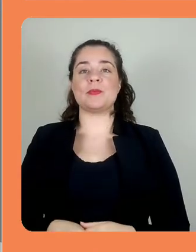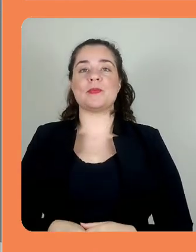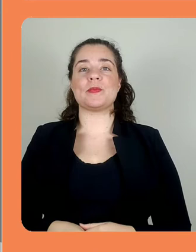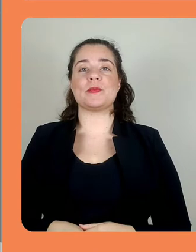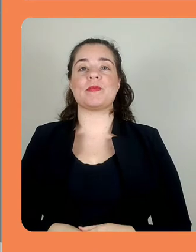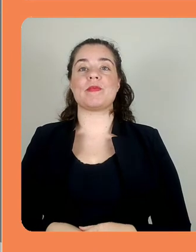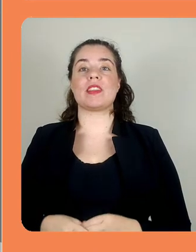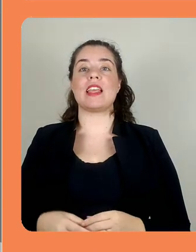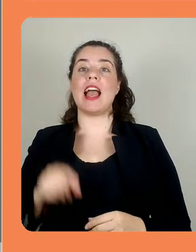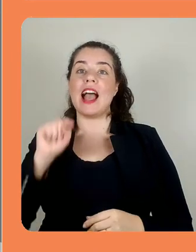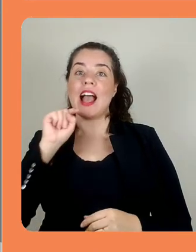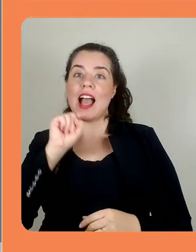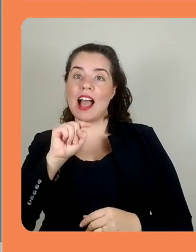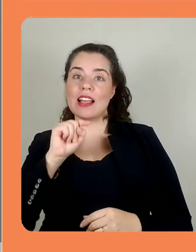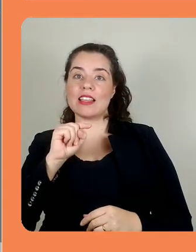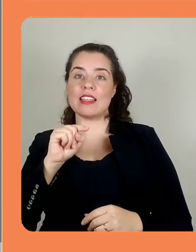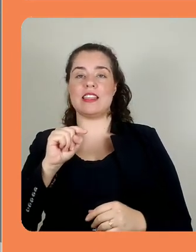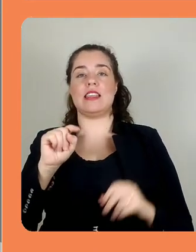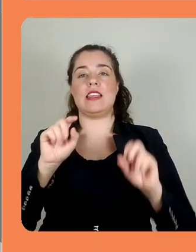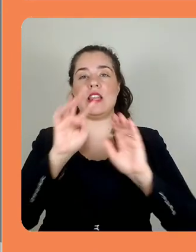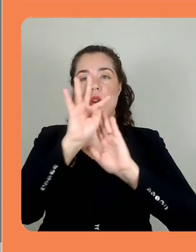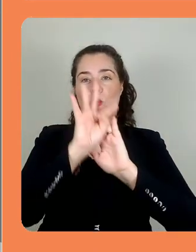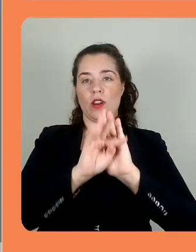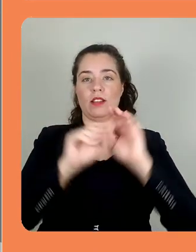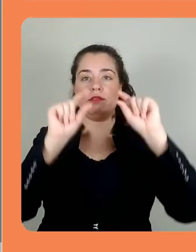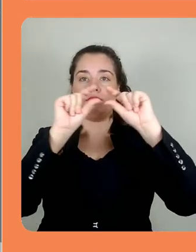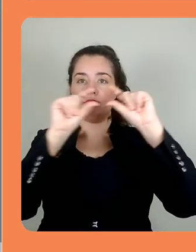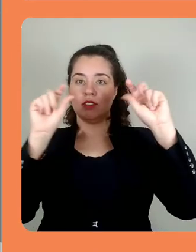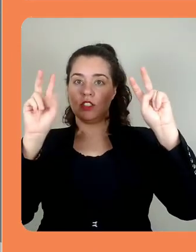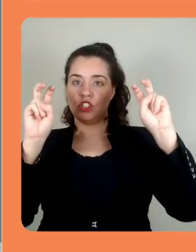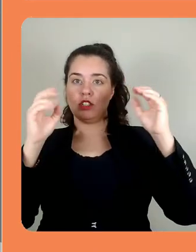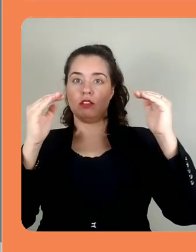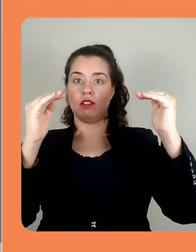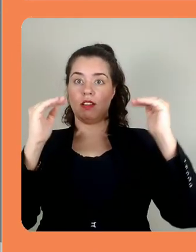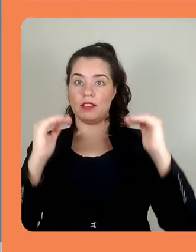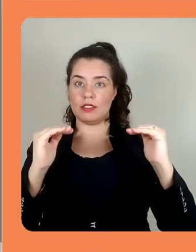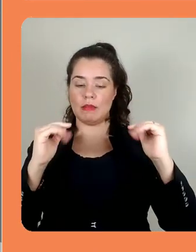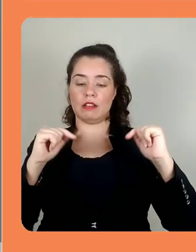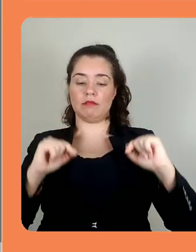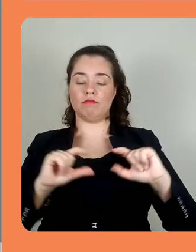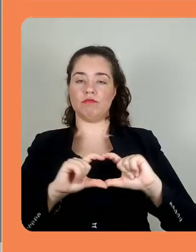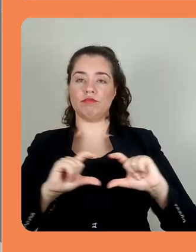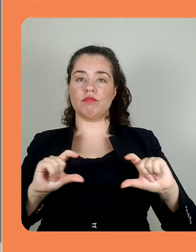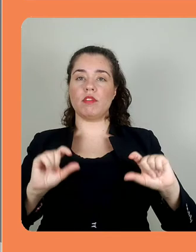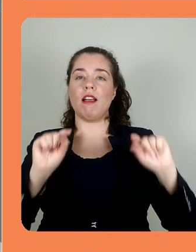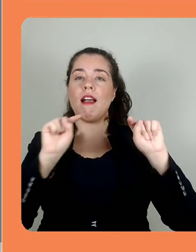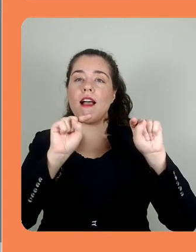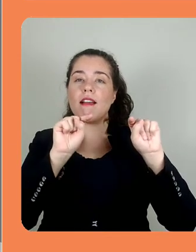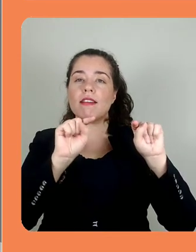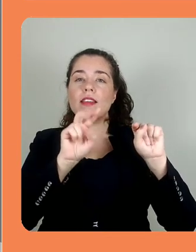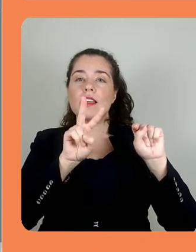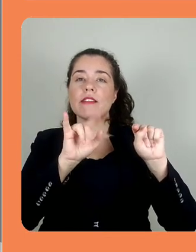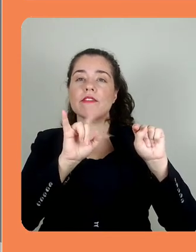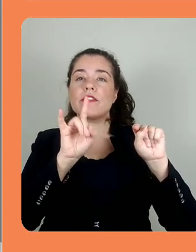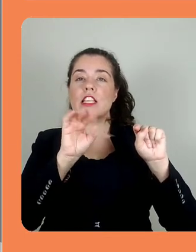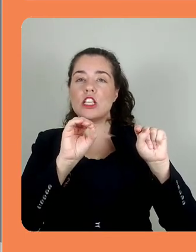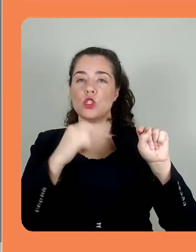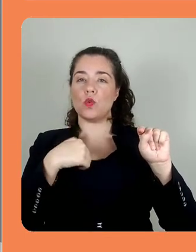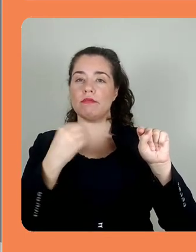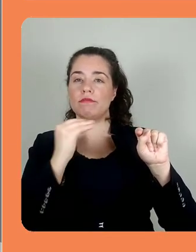Vou deixar aqui uma marcação, ó. Vídeo. E eu devo, então,